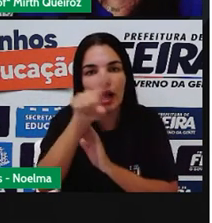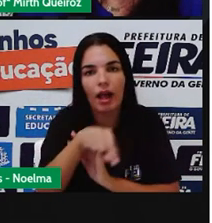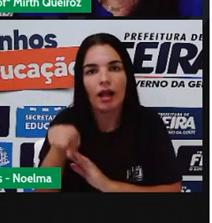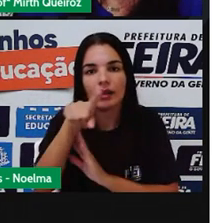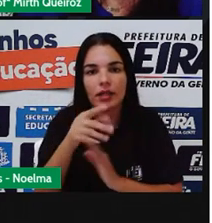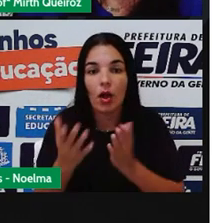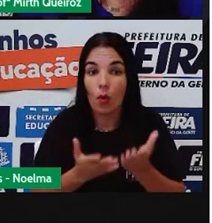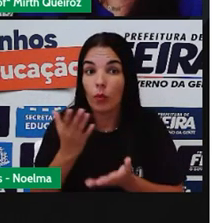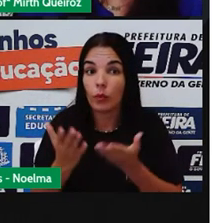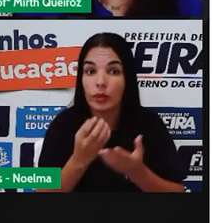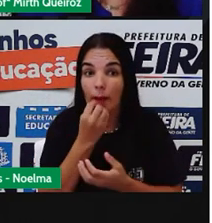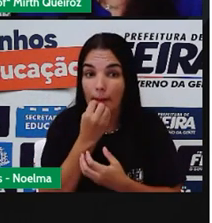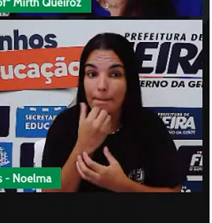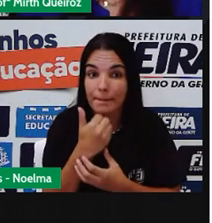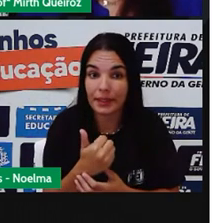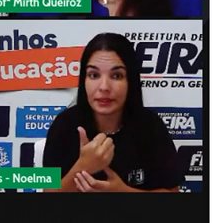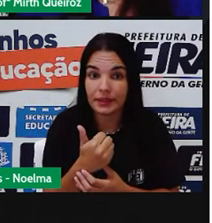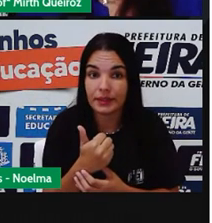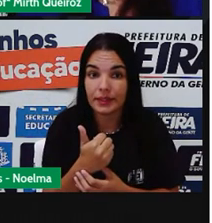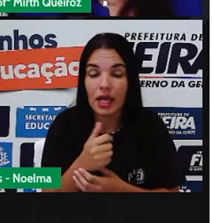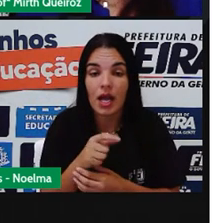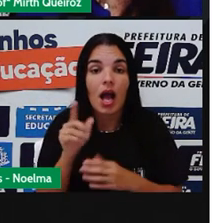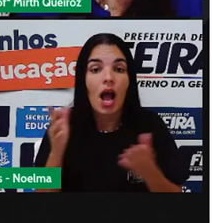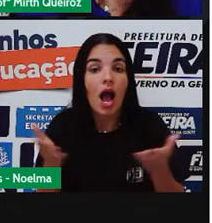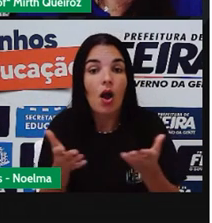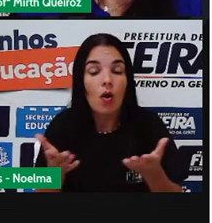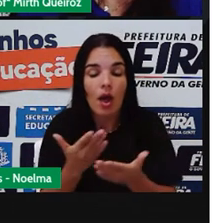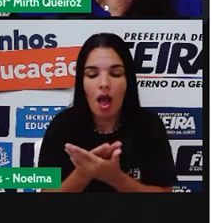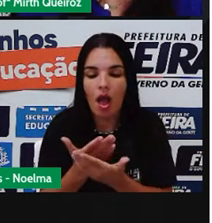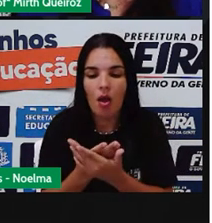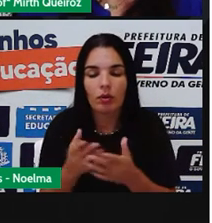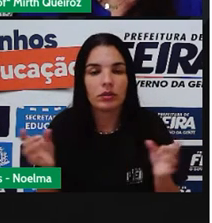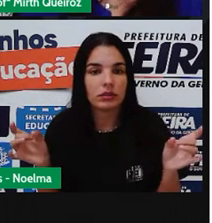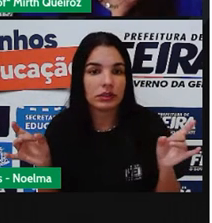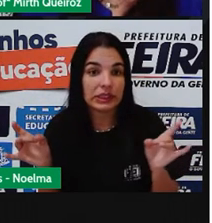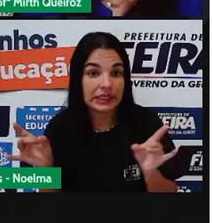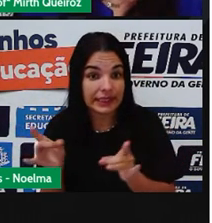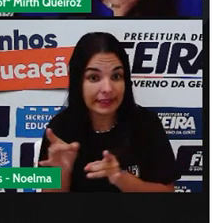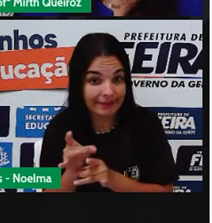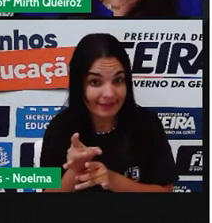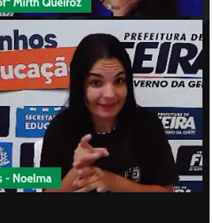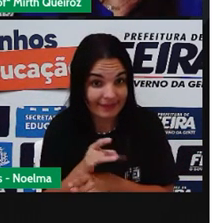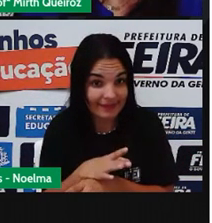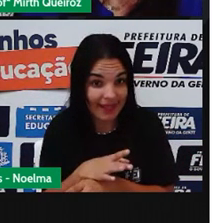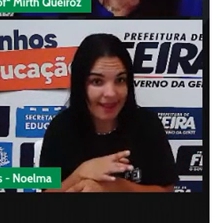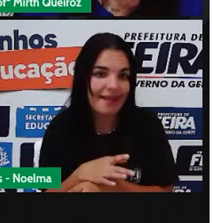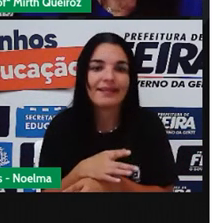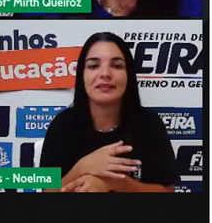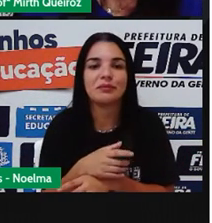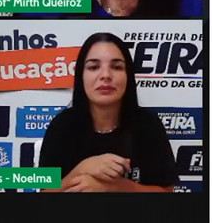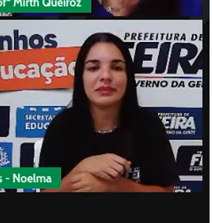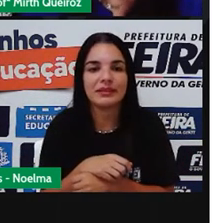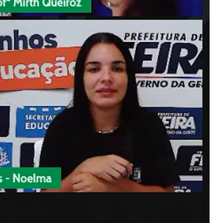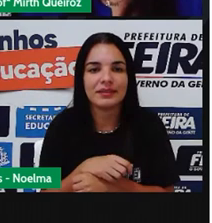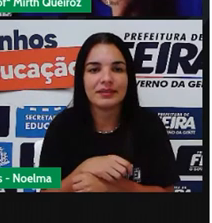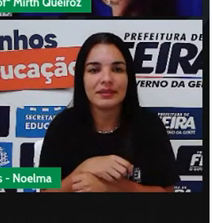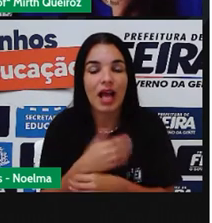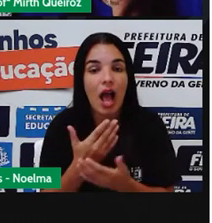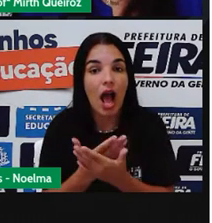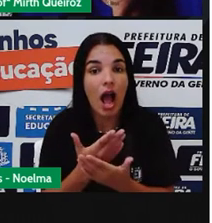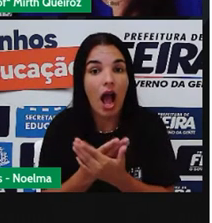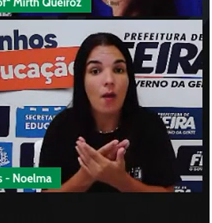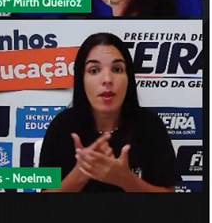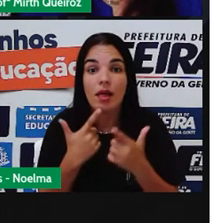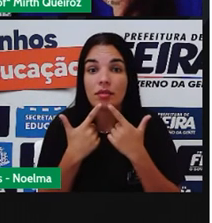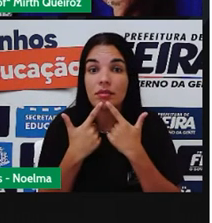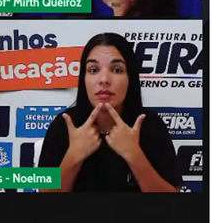Cuide muito bem Desse material A nossa aula Ela vai se encerrando Por aqui A aula